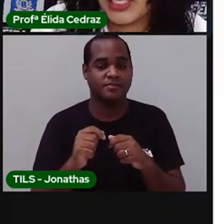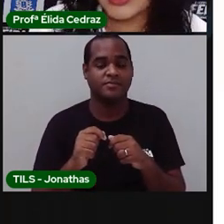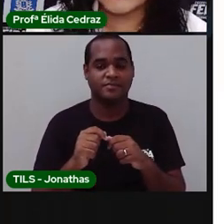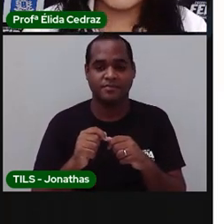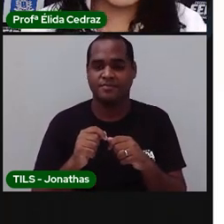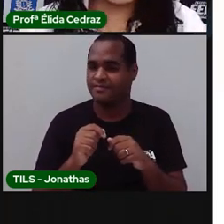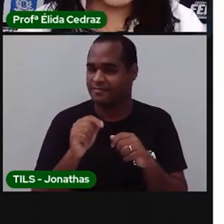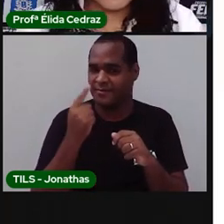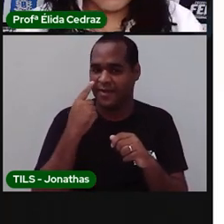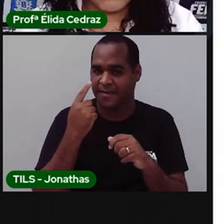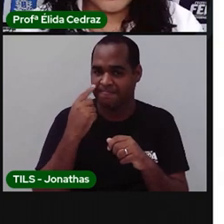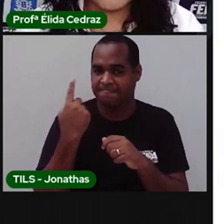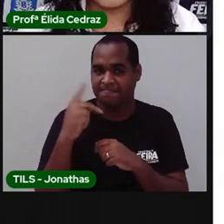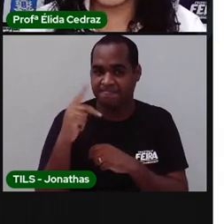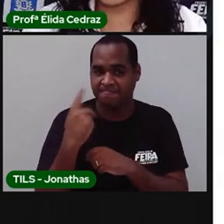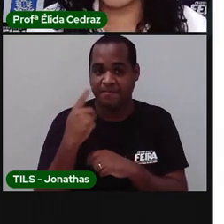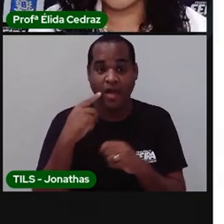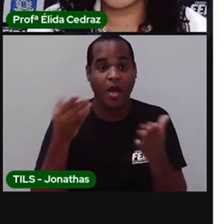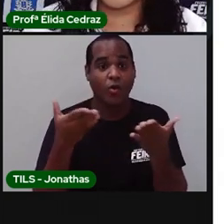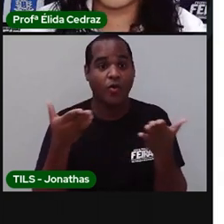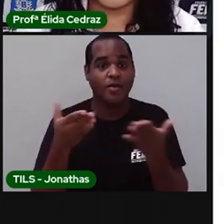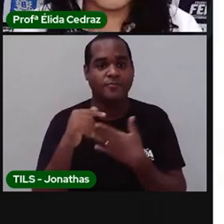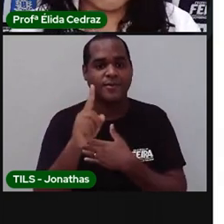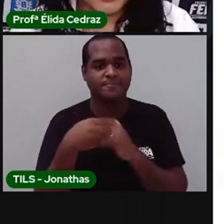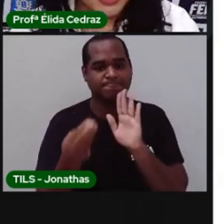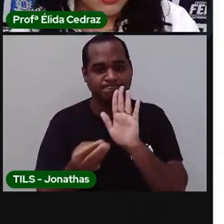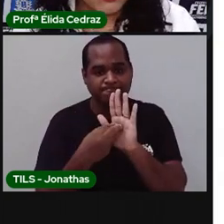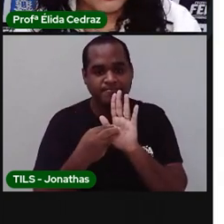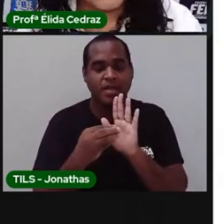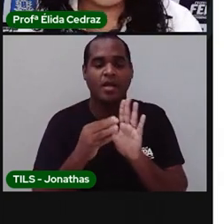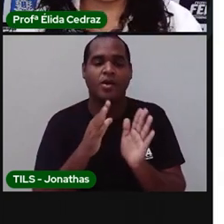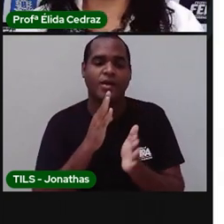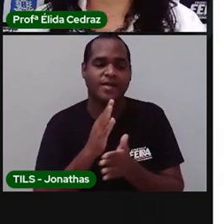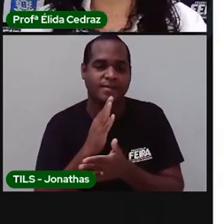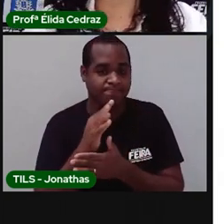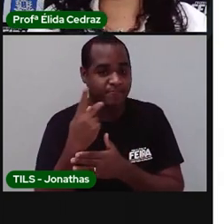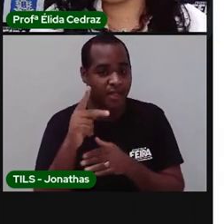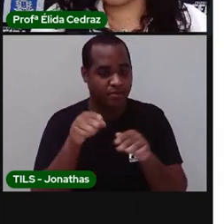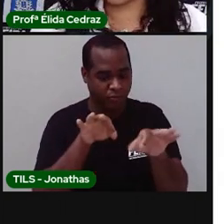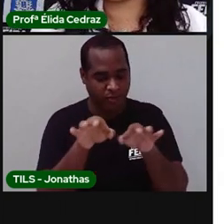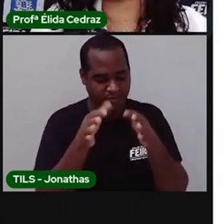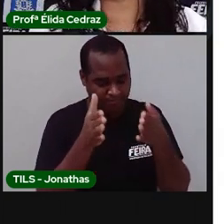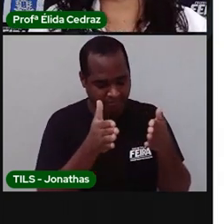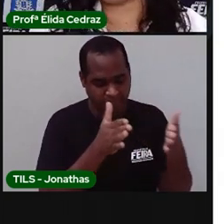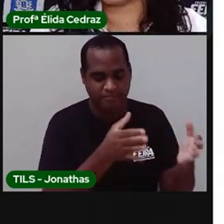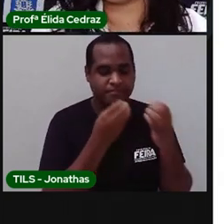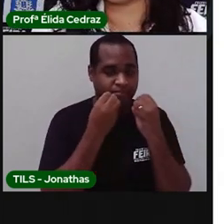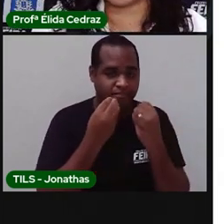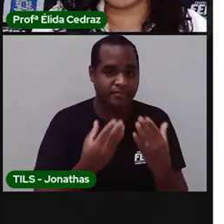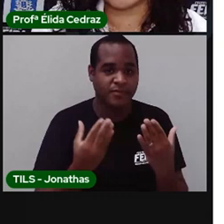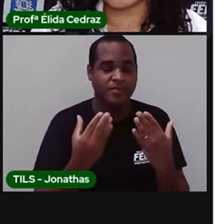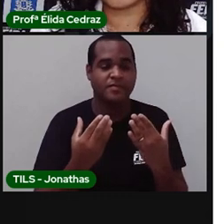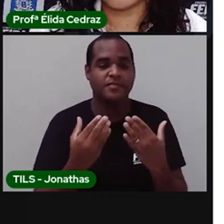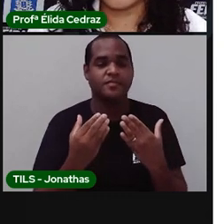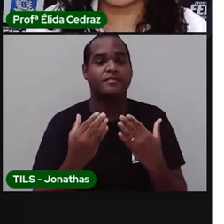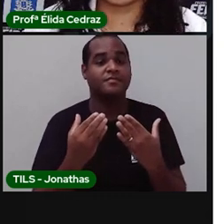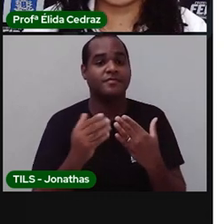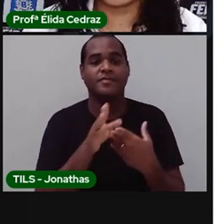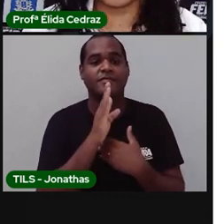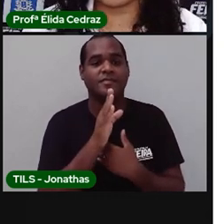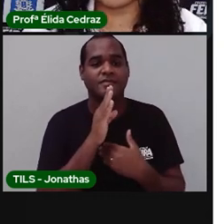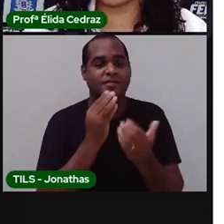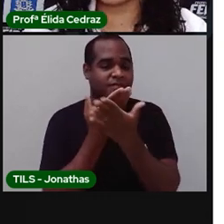figurinha. E agora, de colocar eles pela ordem do alfabeto que você já conhece.